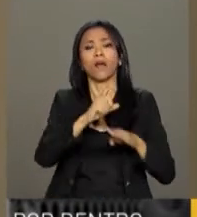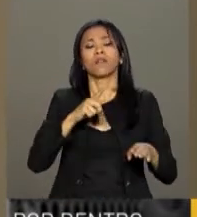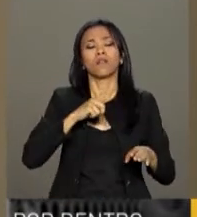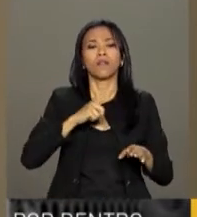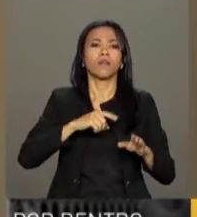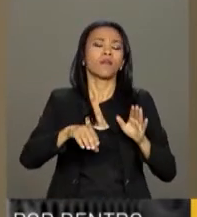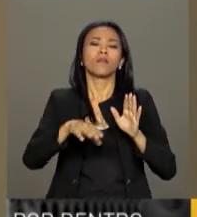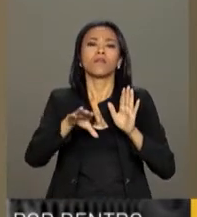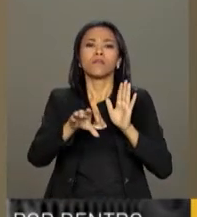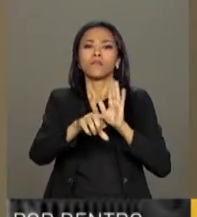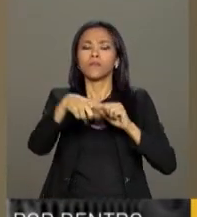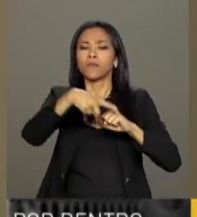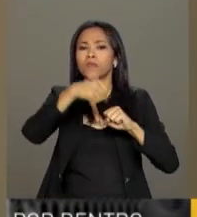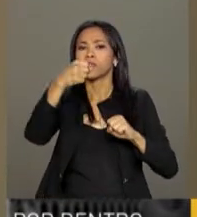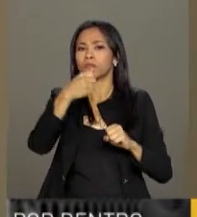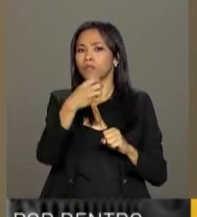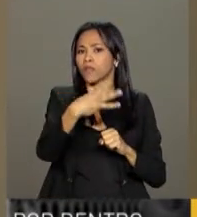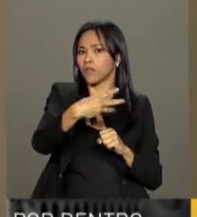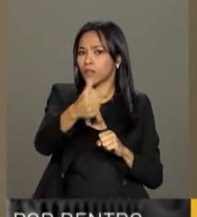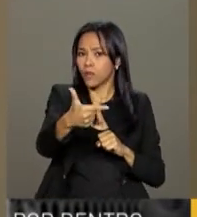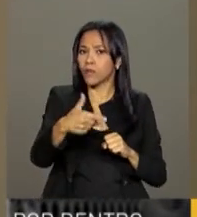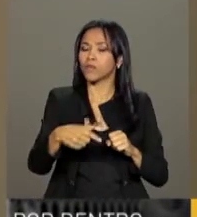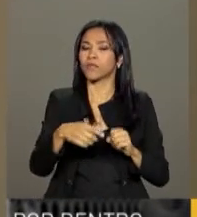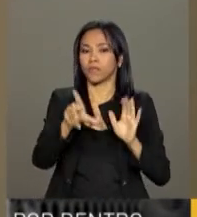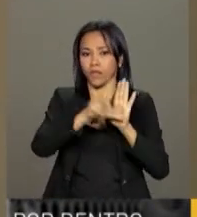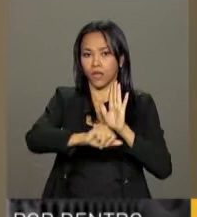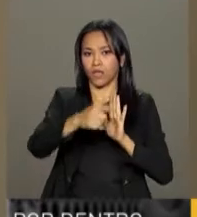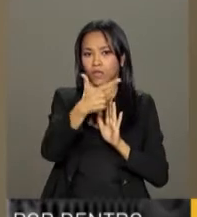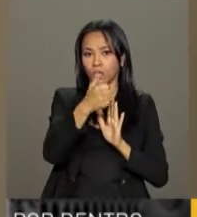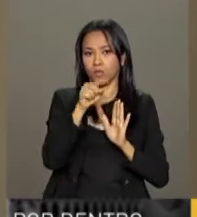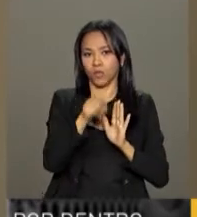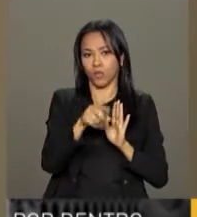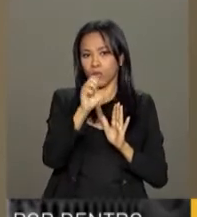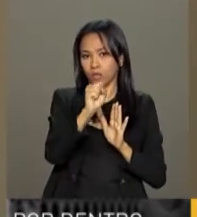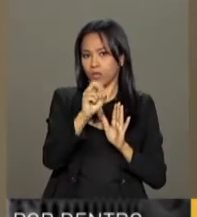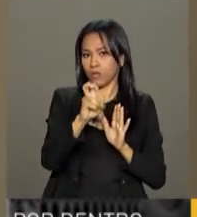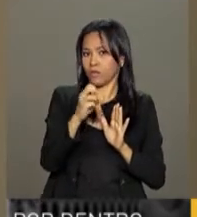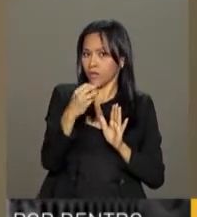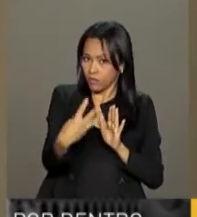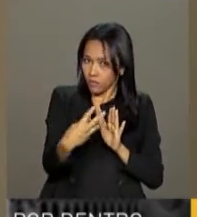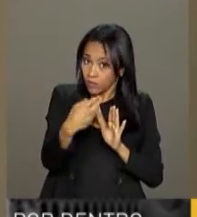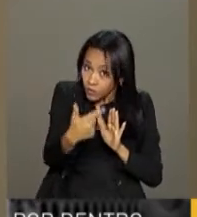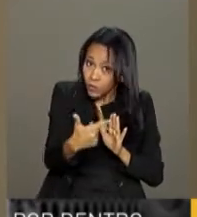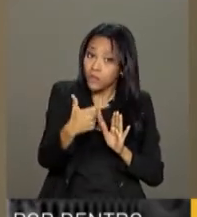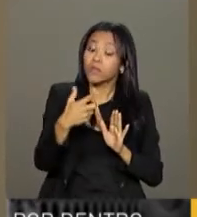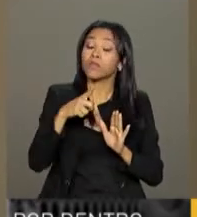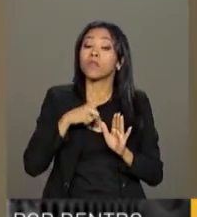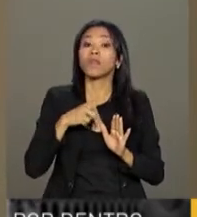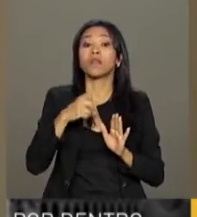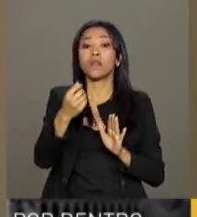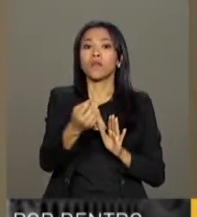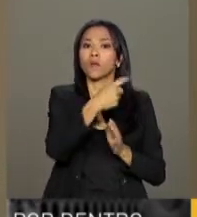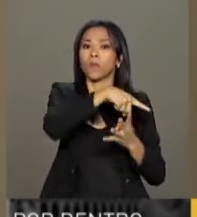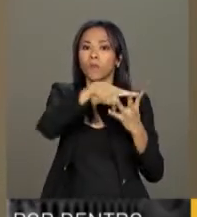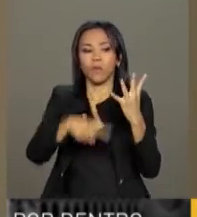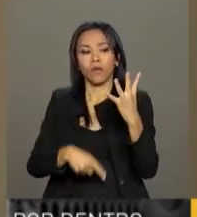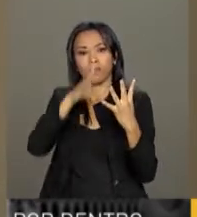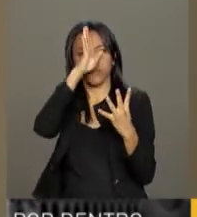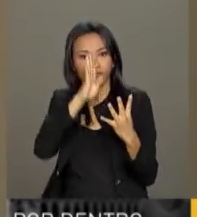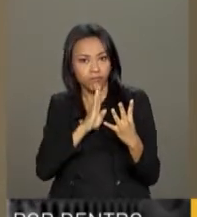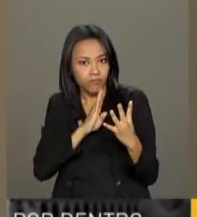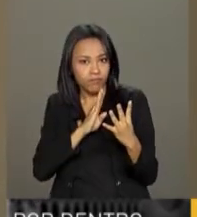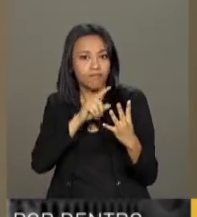32 do Estatuto da Juventude, a lei 12.852, ela prevê quatro passagens gratuitas,